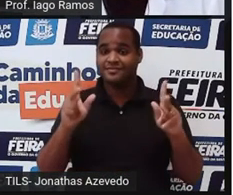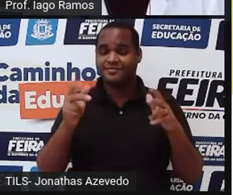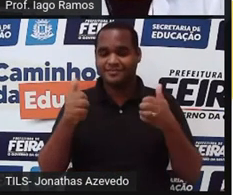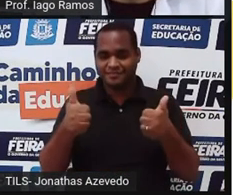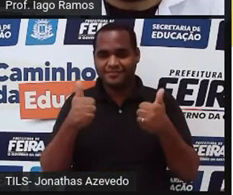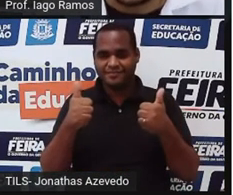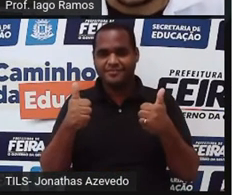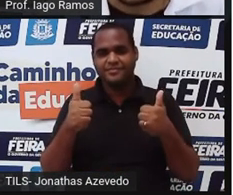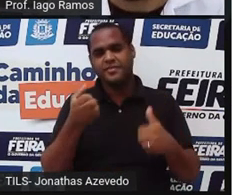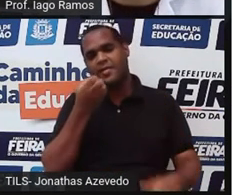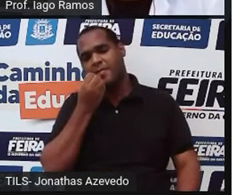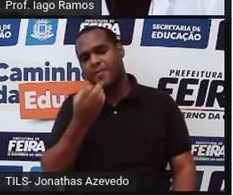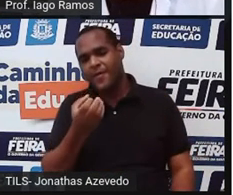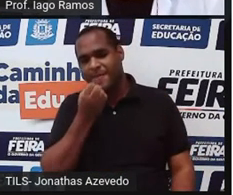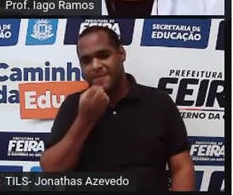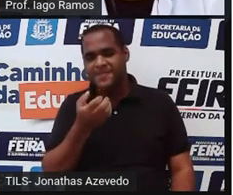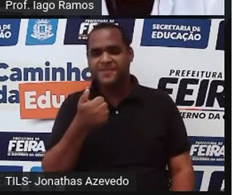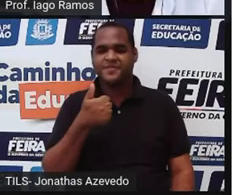Bom,